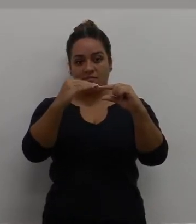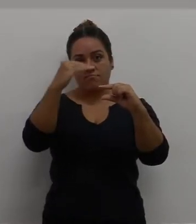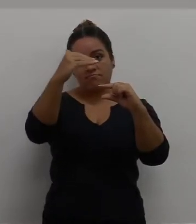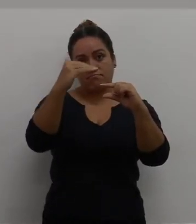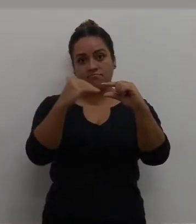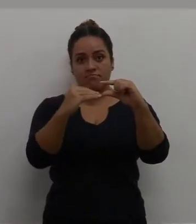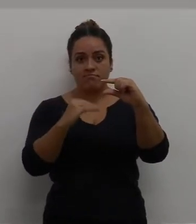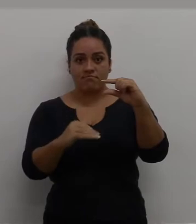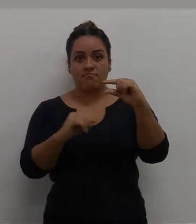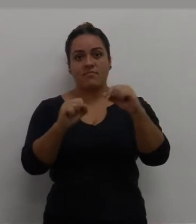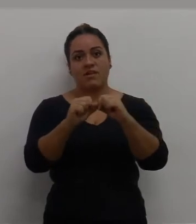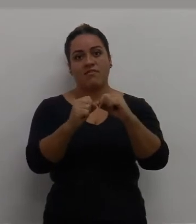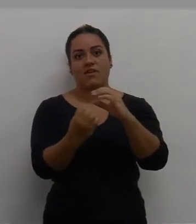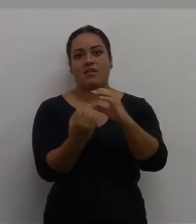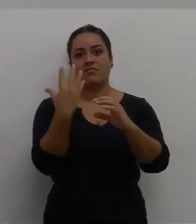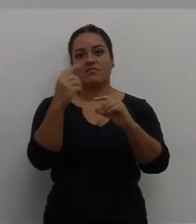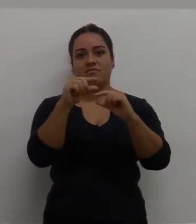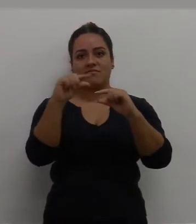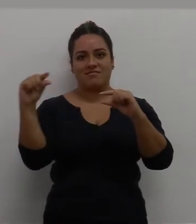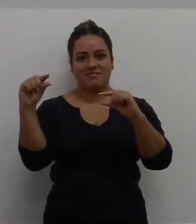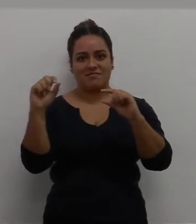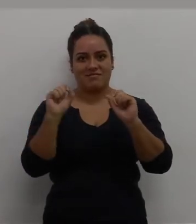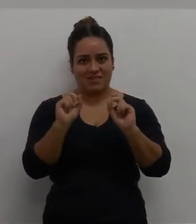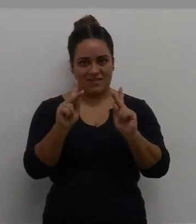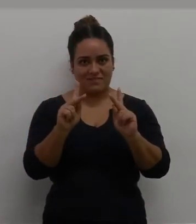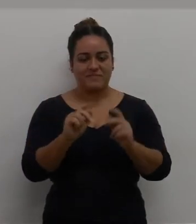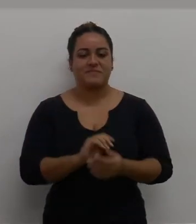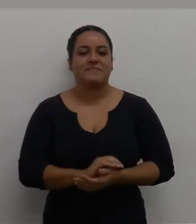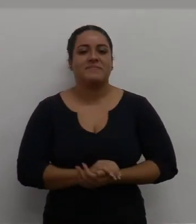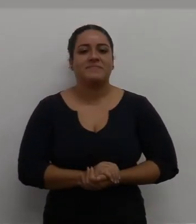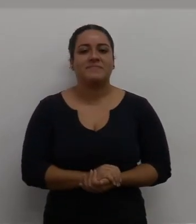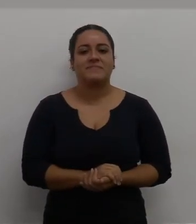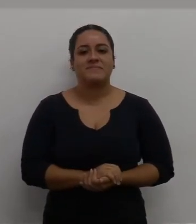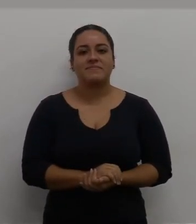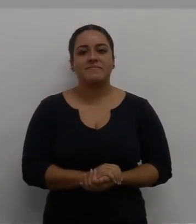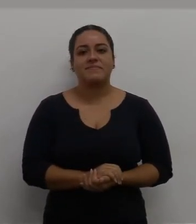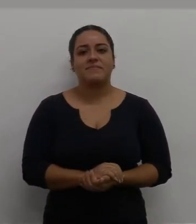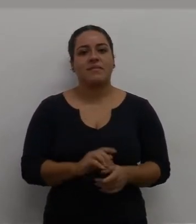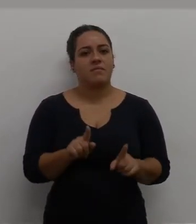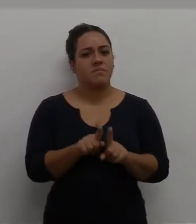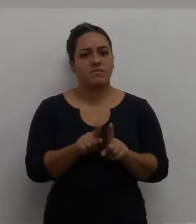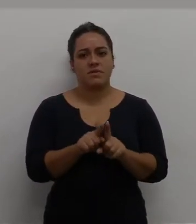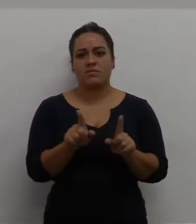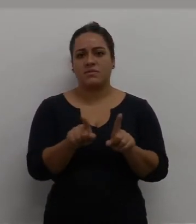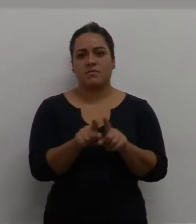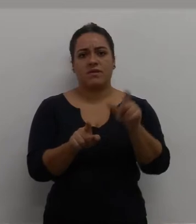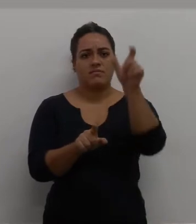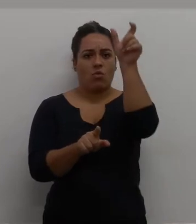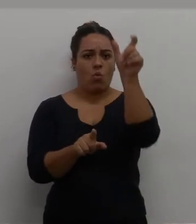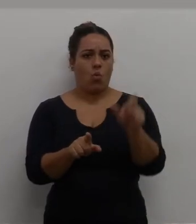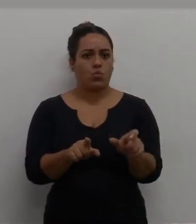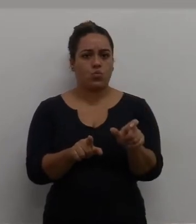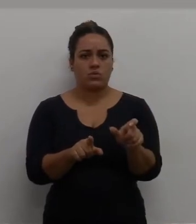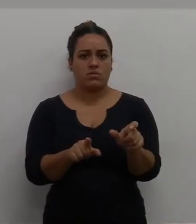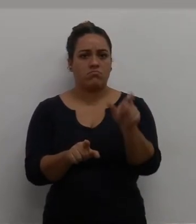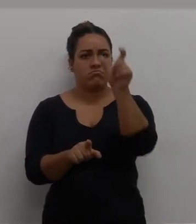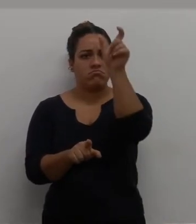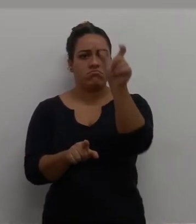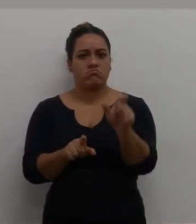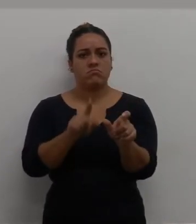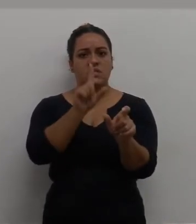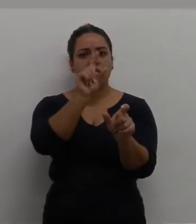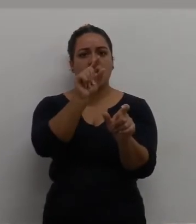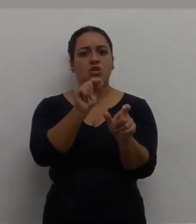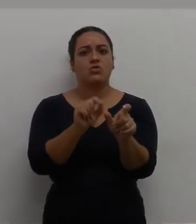partir dali que as ações de inserção serão efetuadas, ok? Coluna também é a coisa, ó, à esquerda, tá?